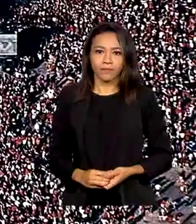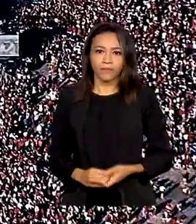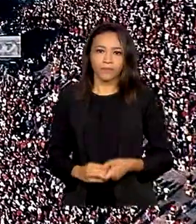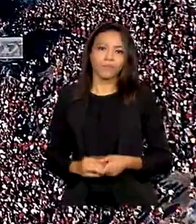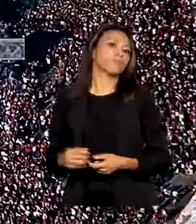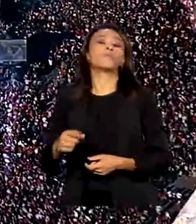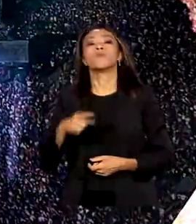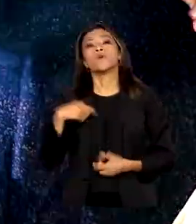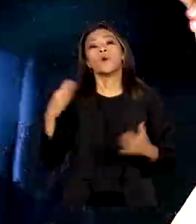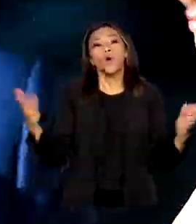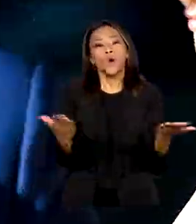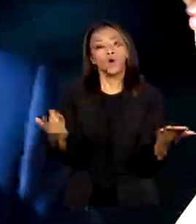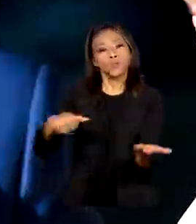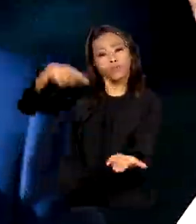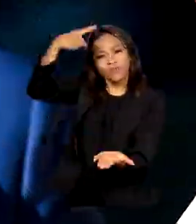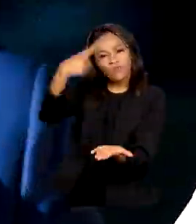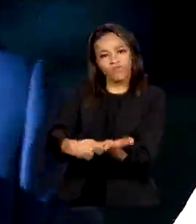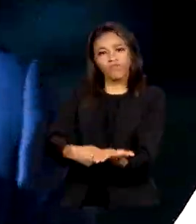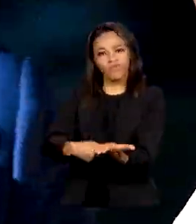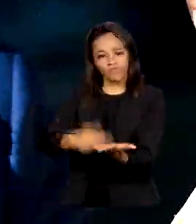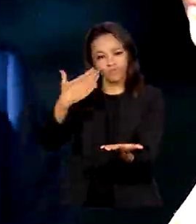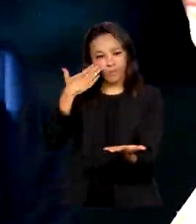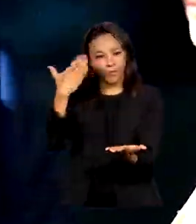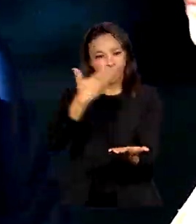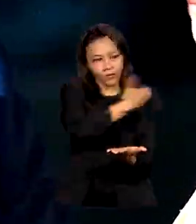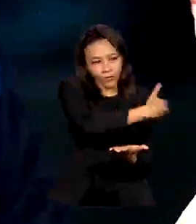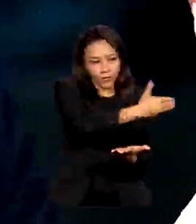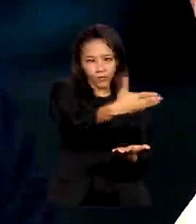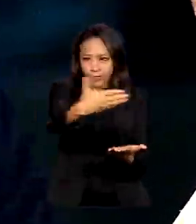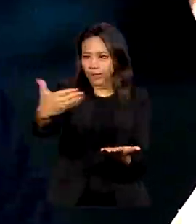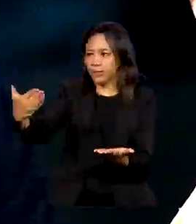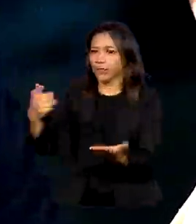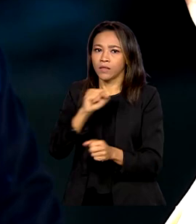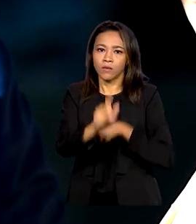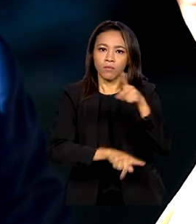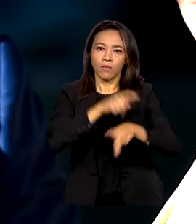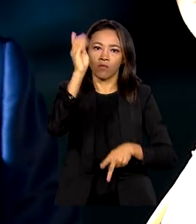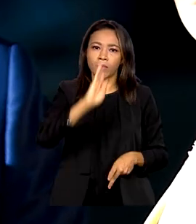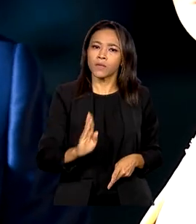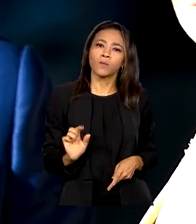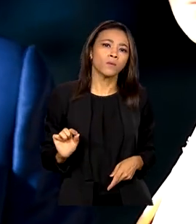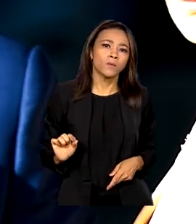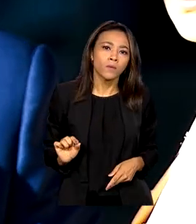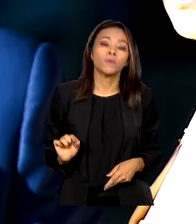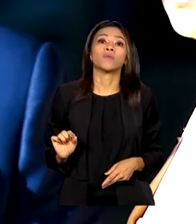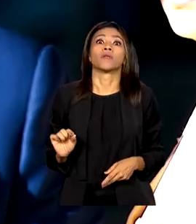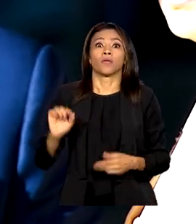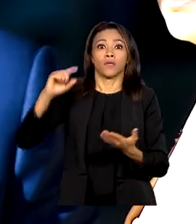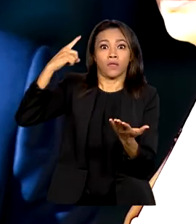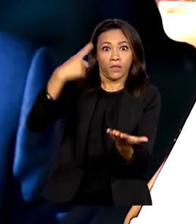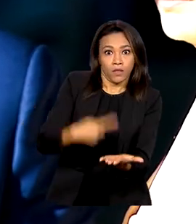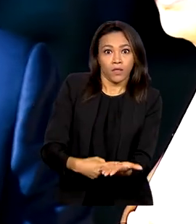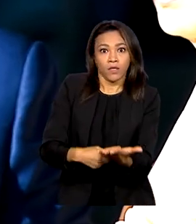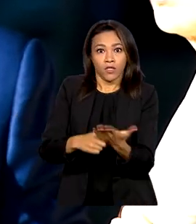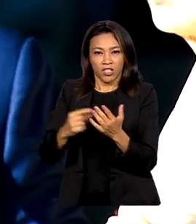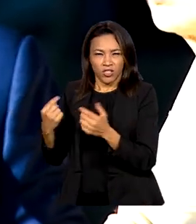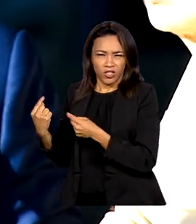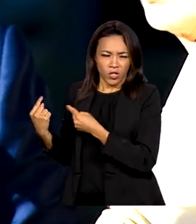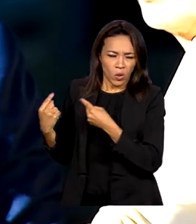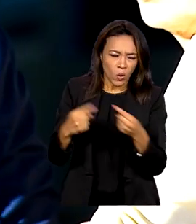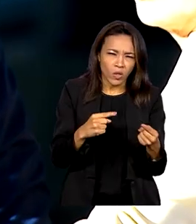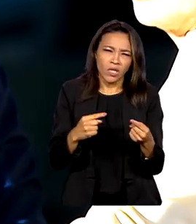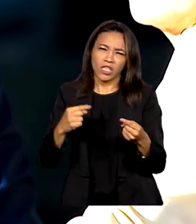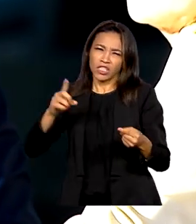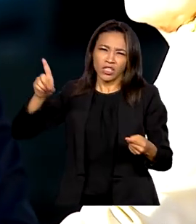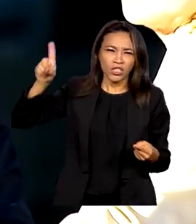Assumimos hoje, diante de vocês e de todo o povo brasileiro, o compromisso de combater dia e